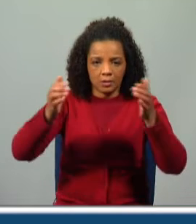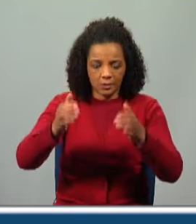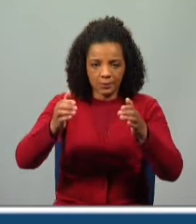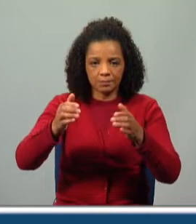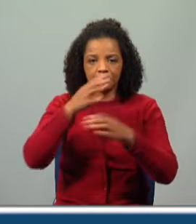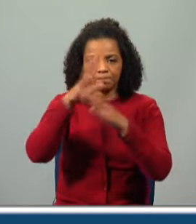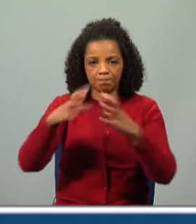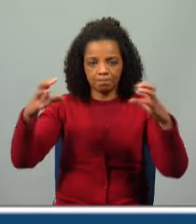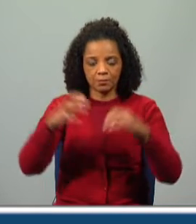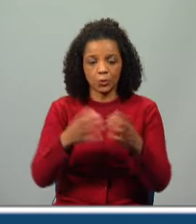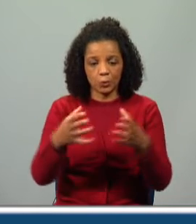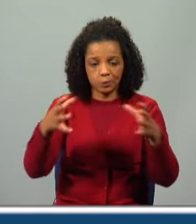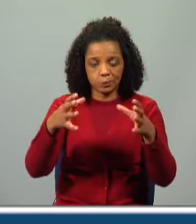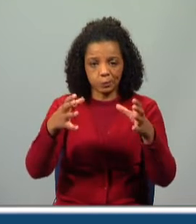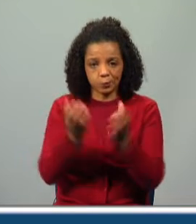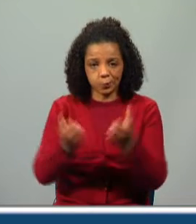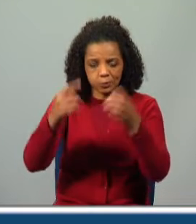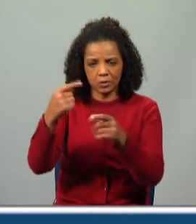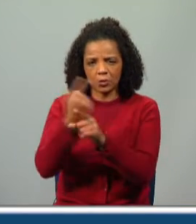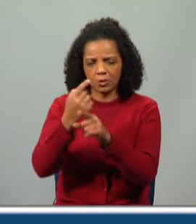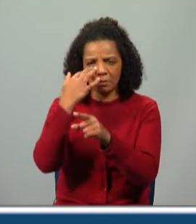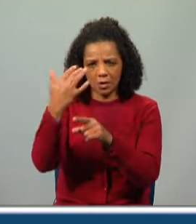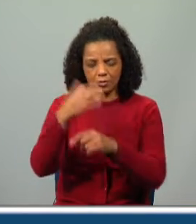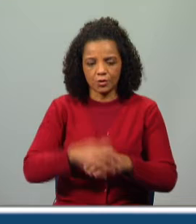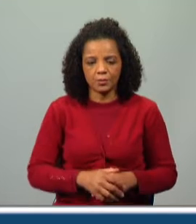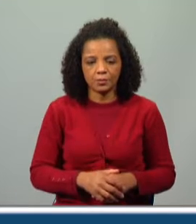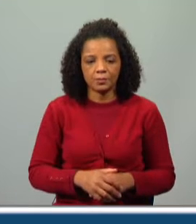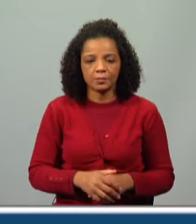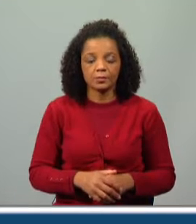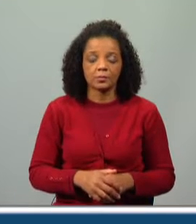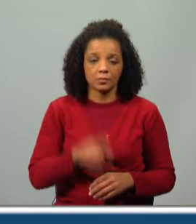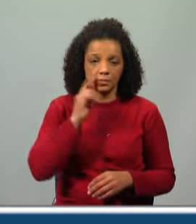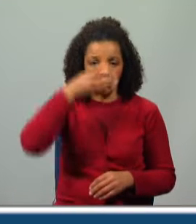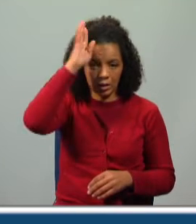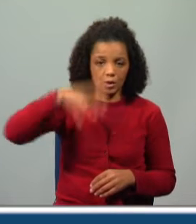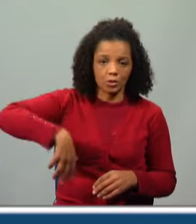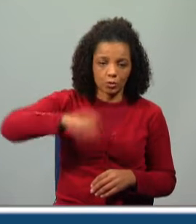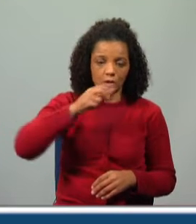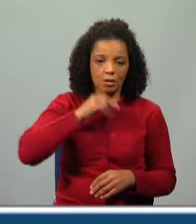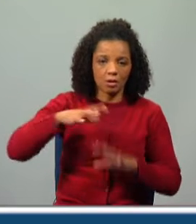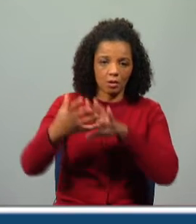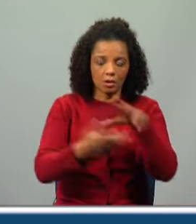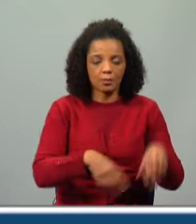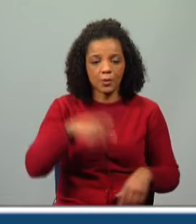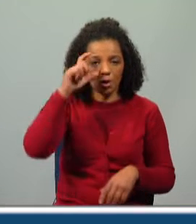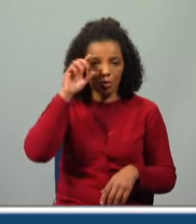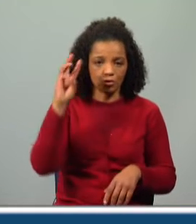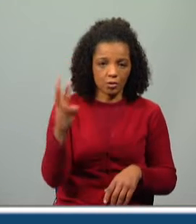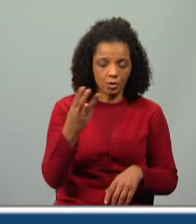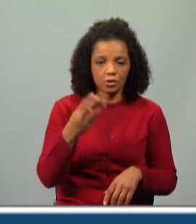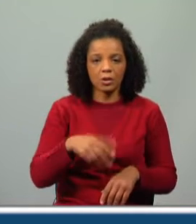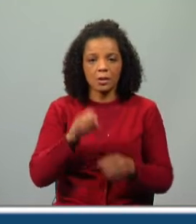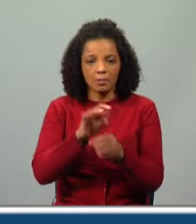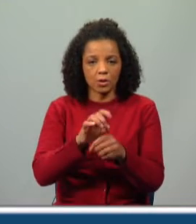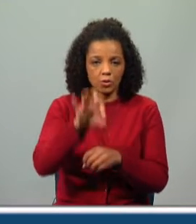nuvens. O ninho estava cheio de objetos brilhantes que a galinha trouxera da terra. Três pares de óculos, oito